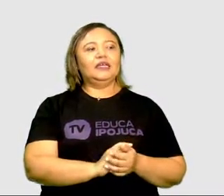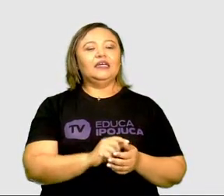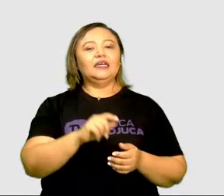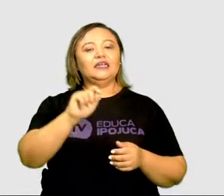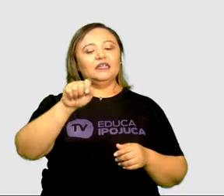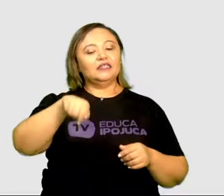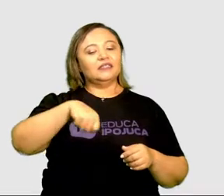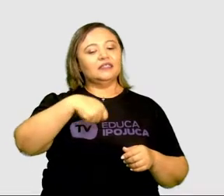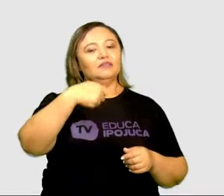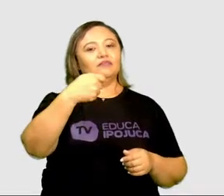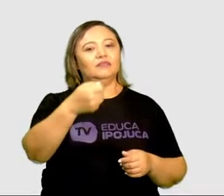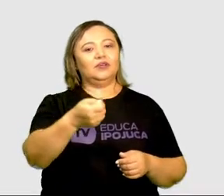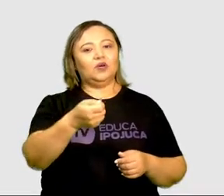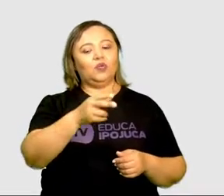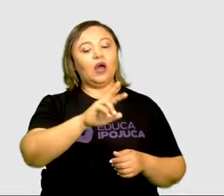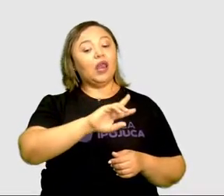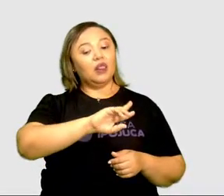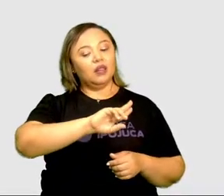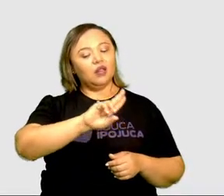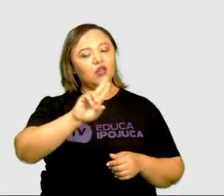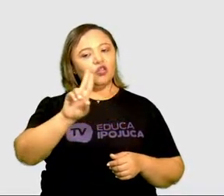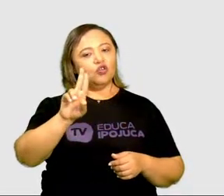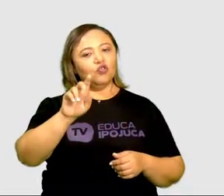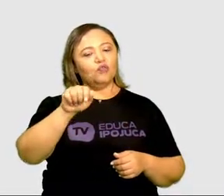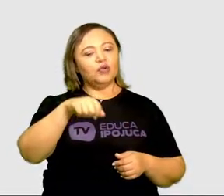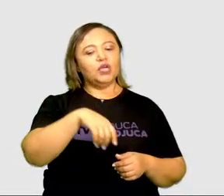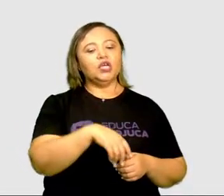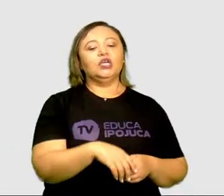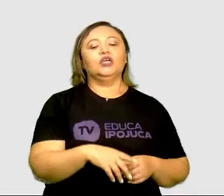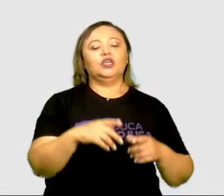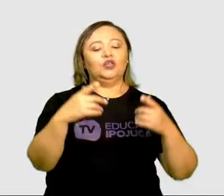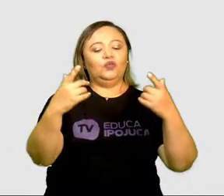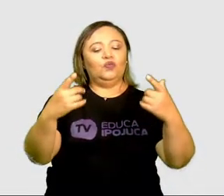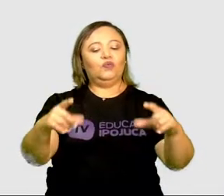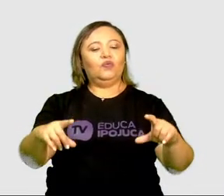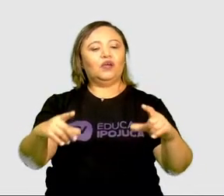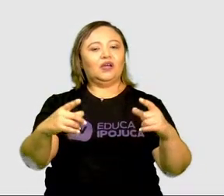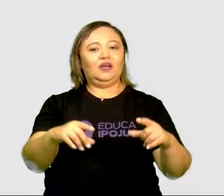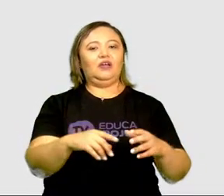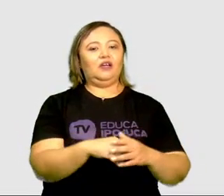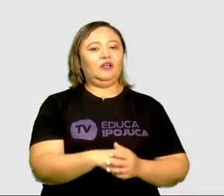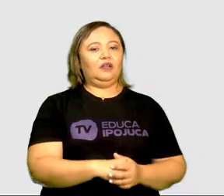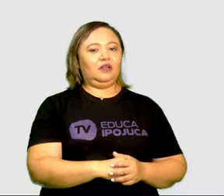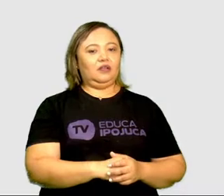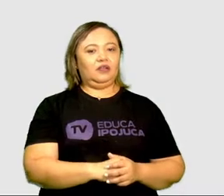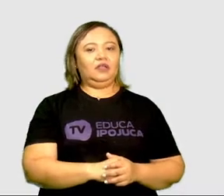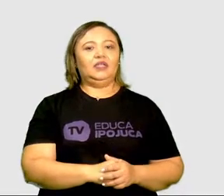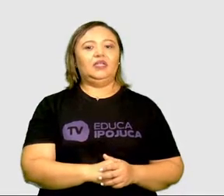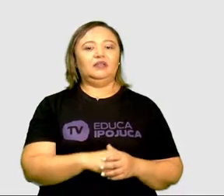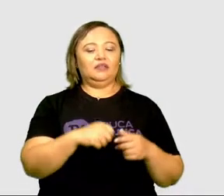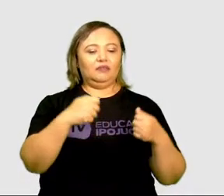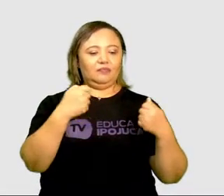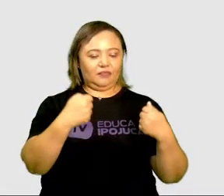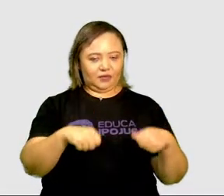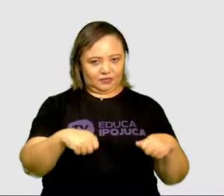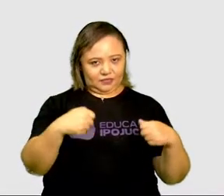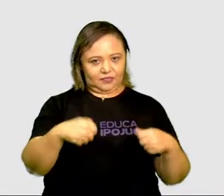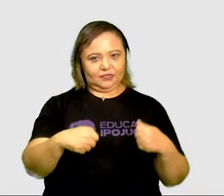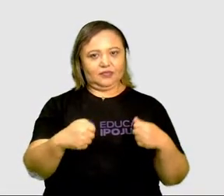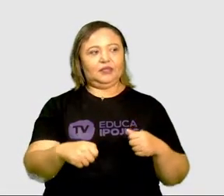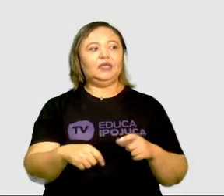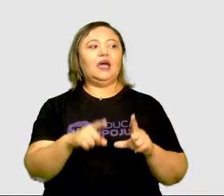se refere a um substantivo próprio. Se é um substantivo próprio, como a gente já viu nos outros exemplos,